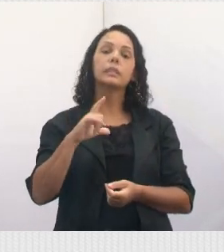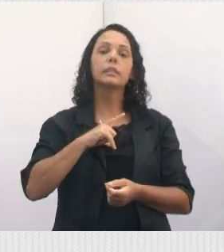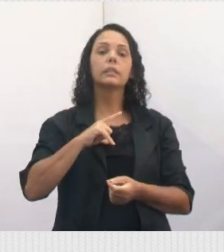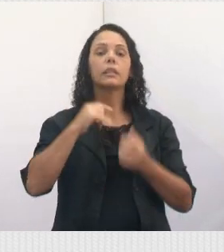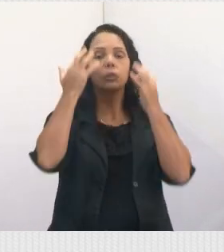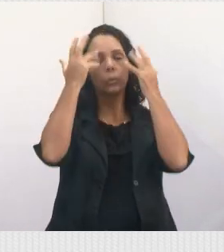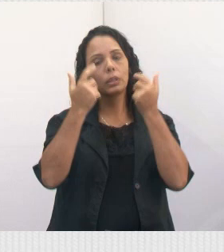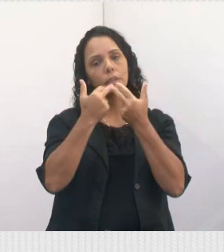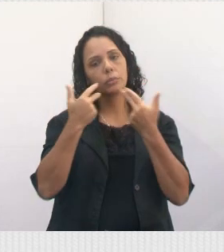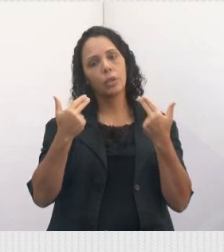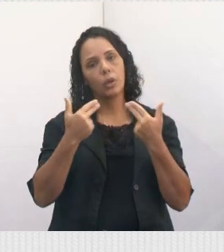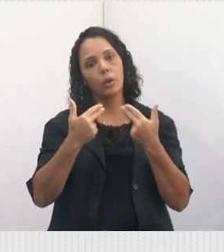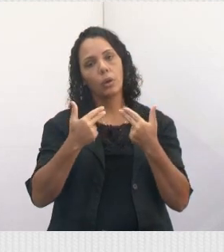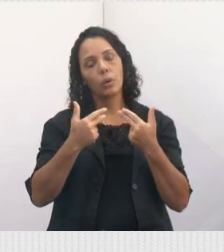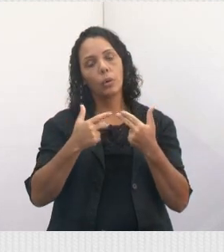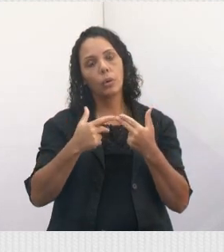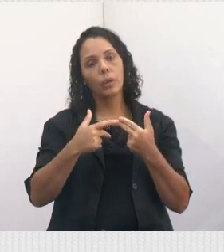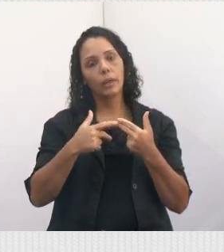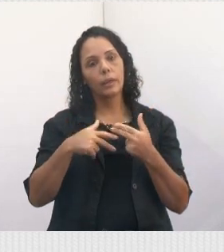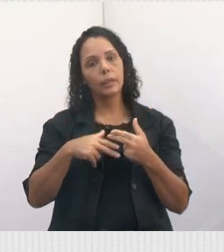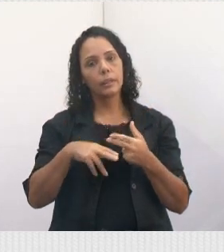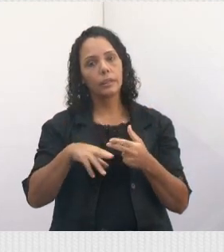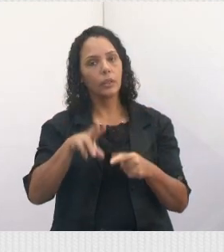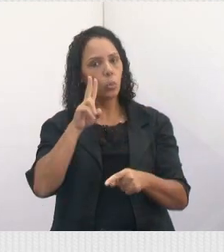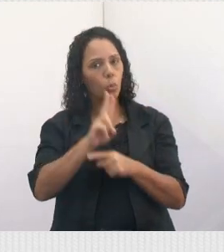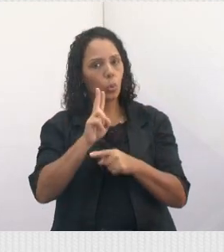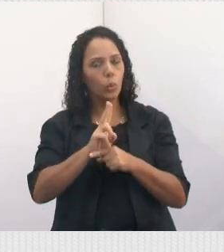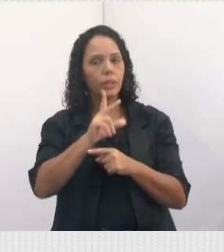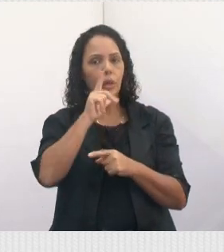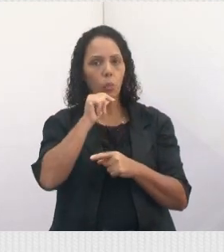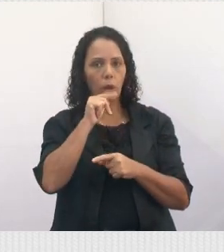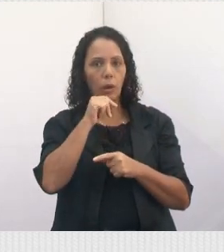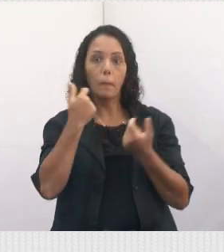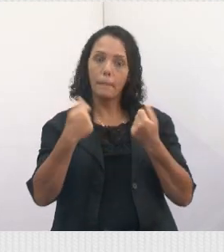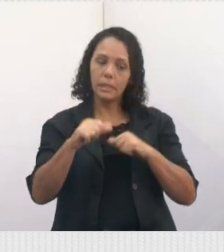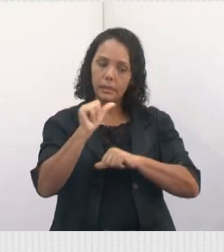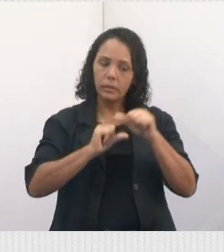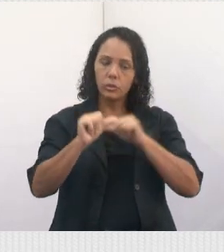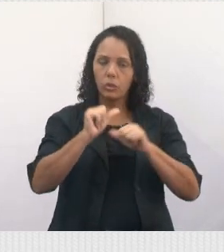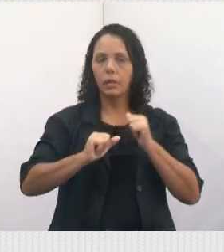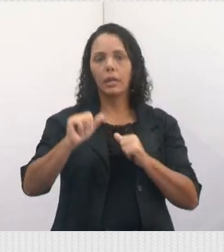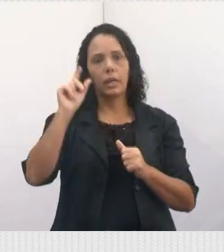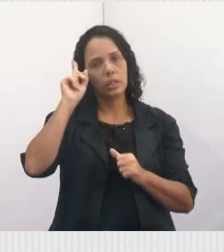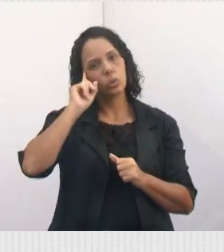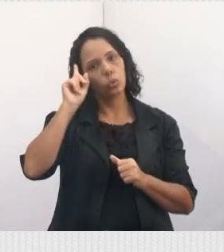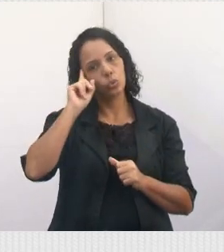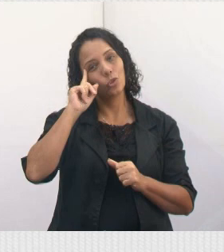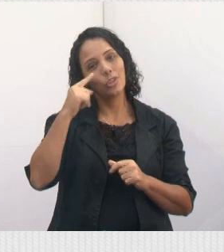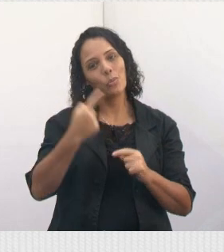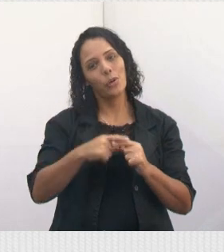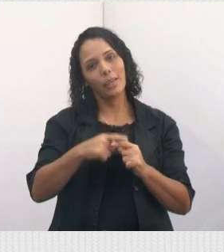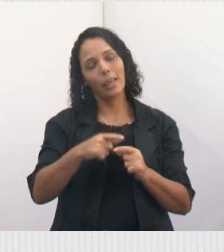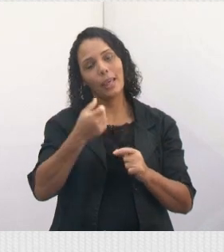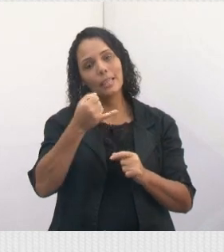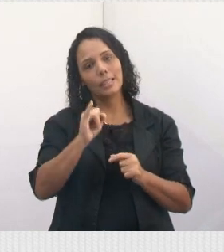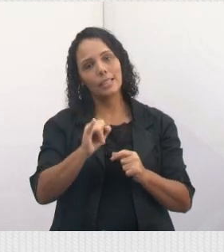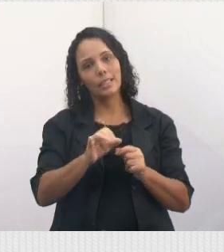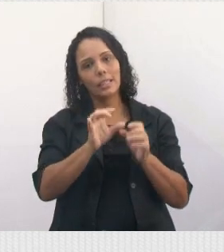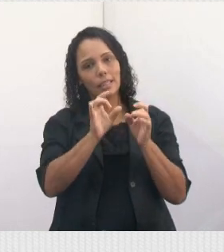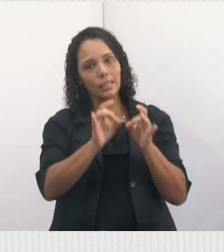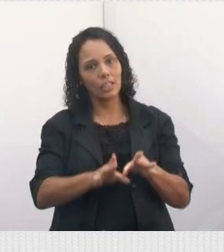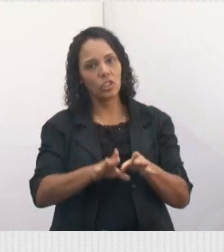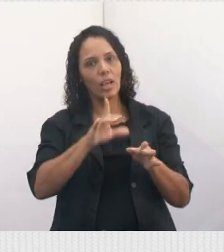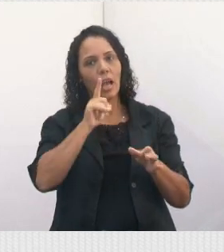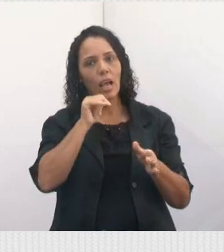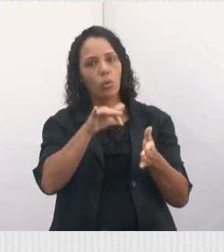coloca água, comida na rua, troque a água todos os dias, tá? Você não pode deixar a água lá por causa da dengue. Então, de manhã